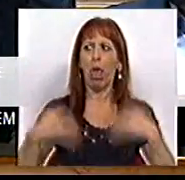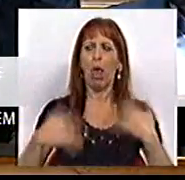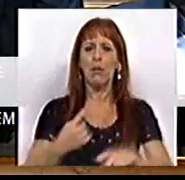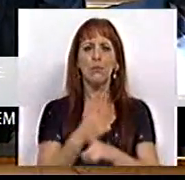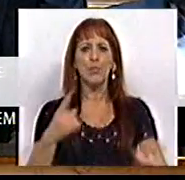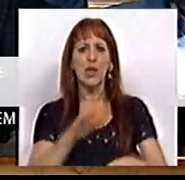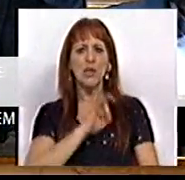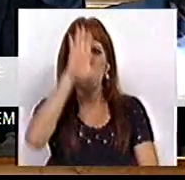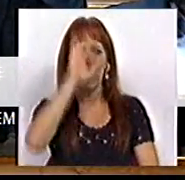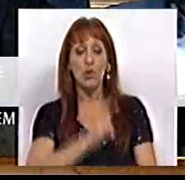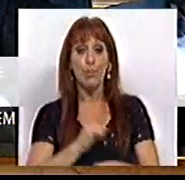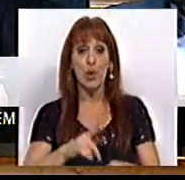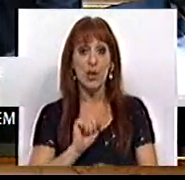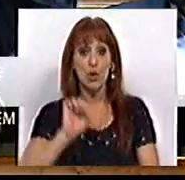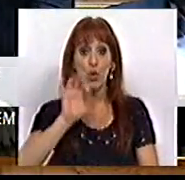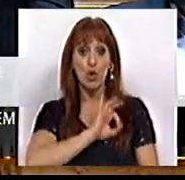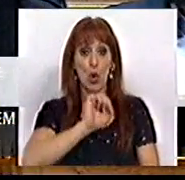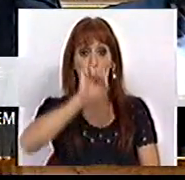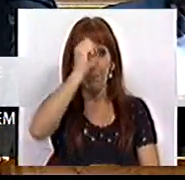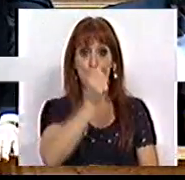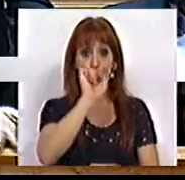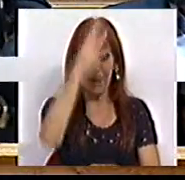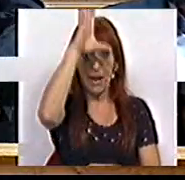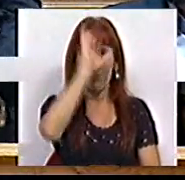facto o Sr. Primeiro-Ministro,